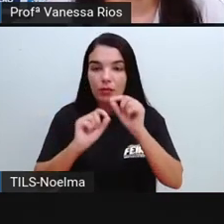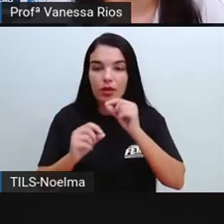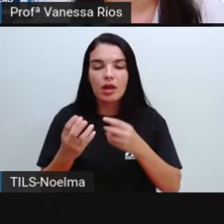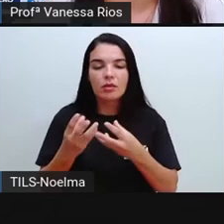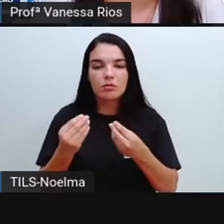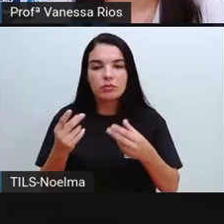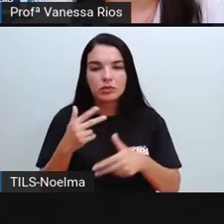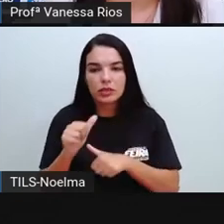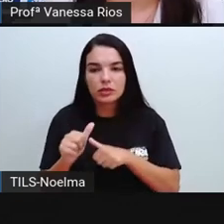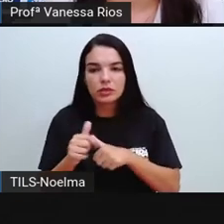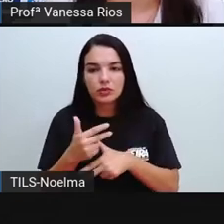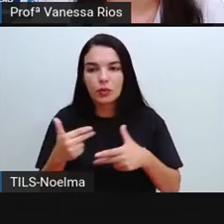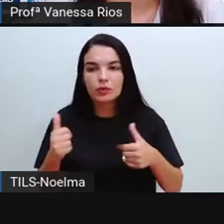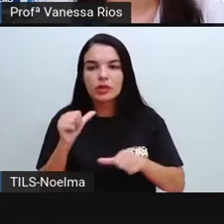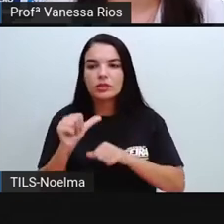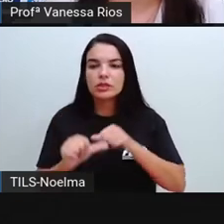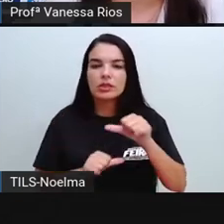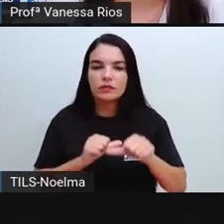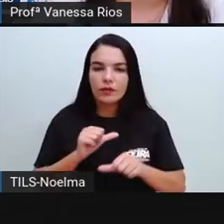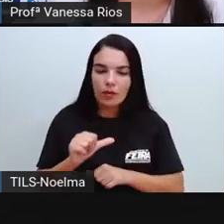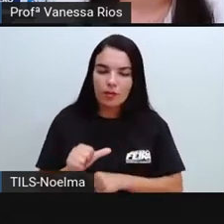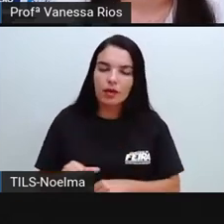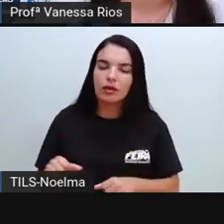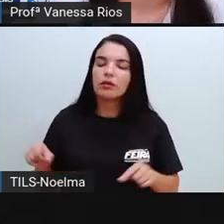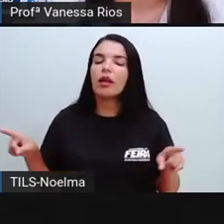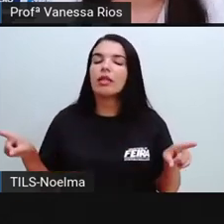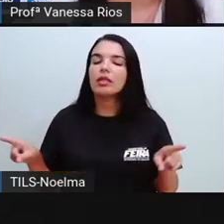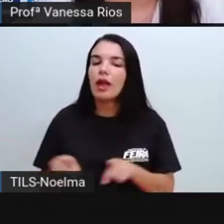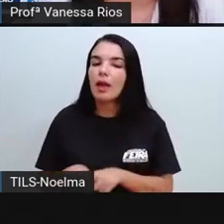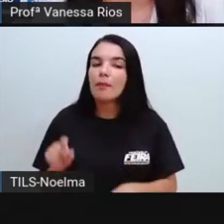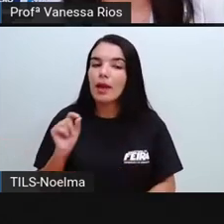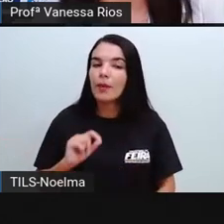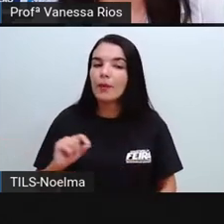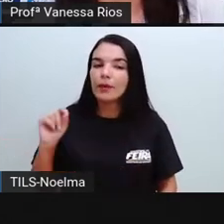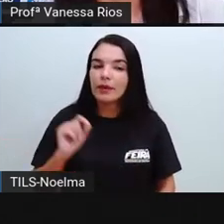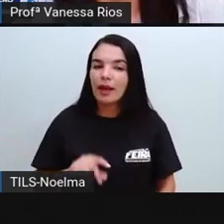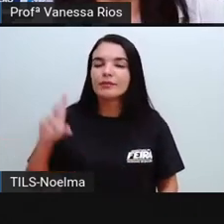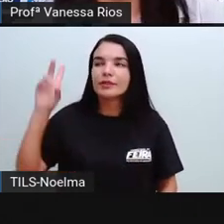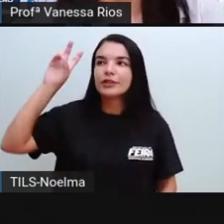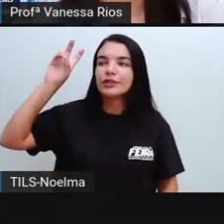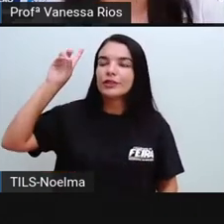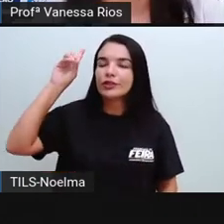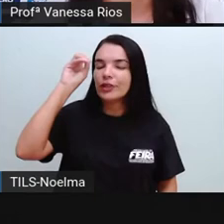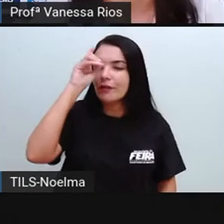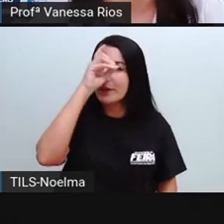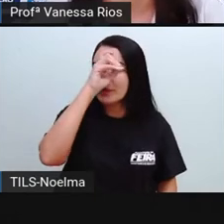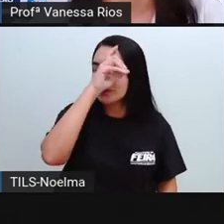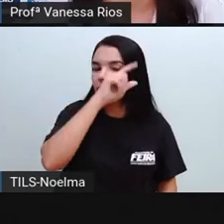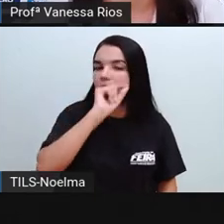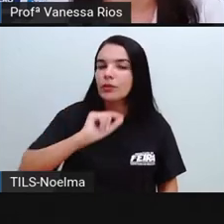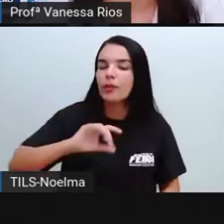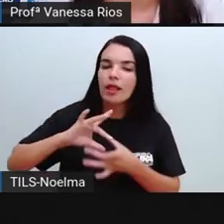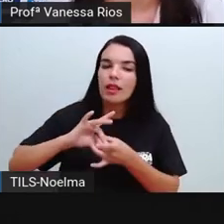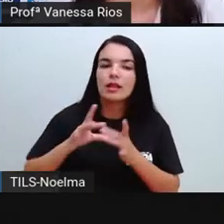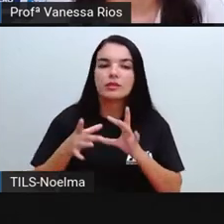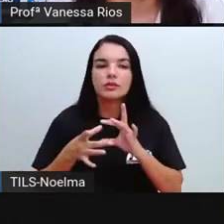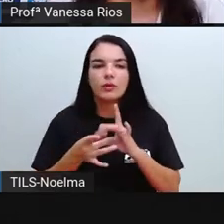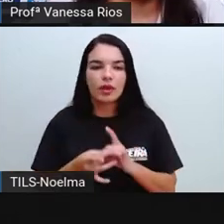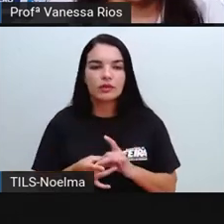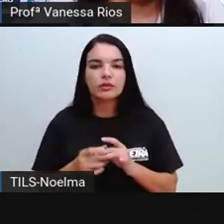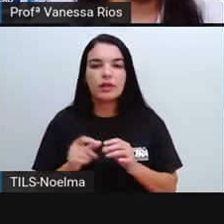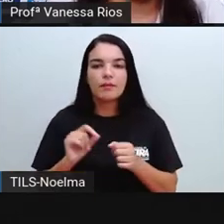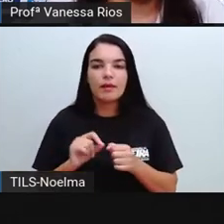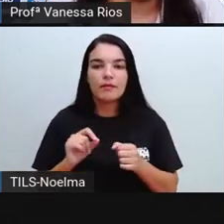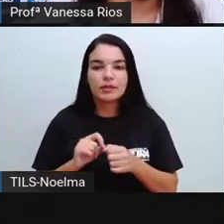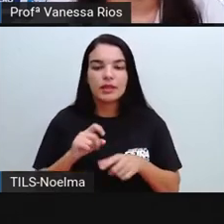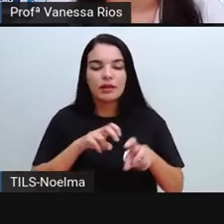transformando, foram mudando, inclusive os desafios e as dificuldades relacionadas aí à produção